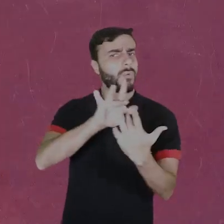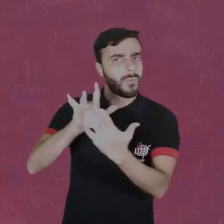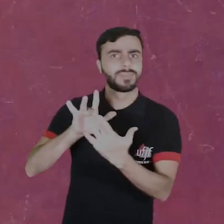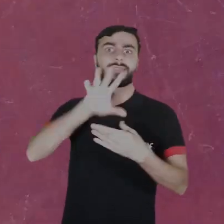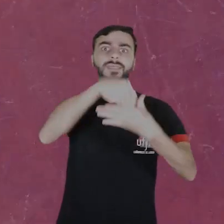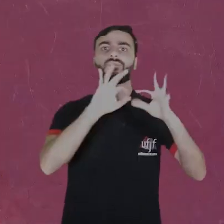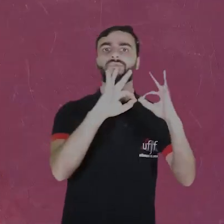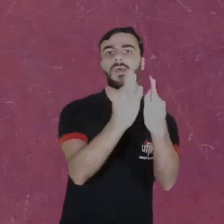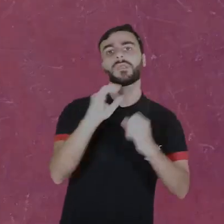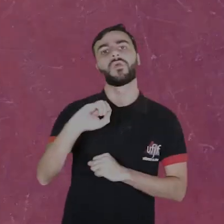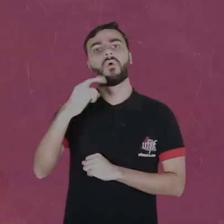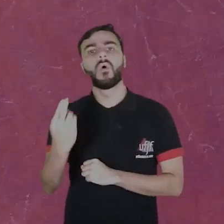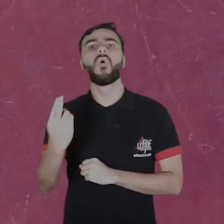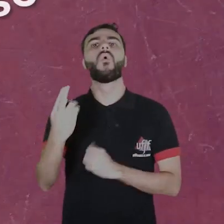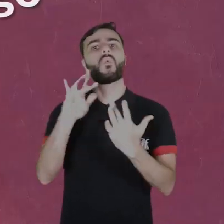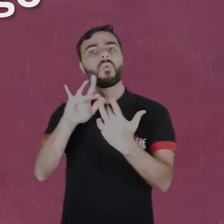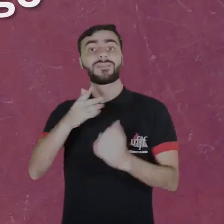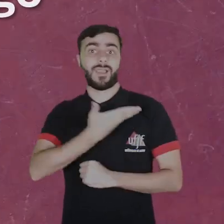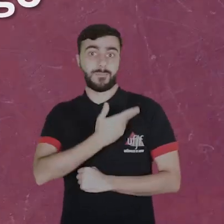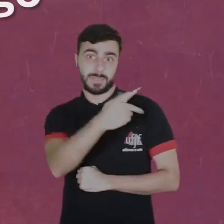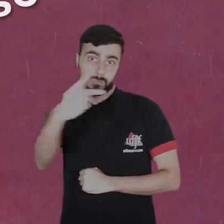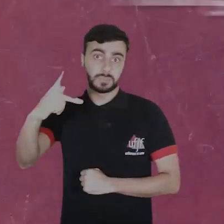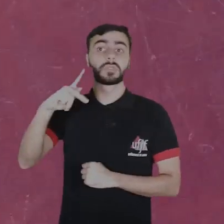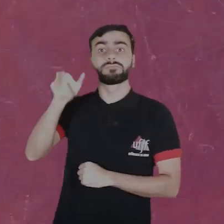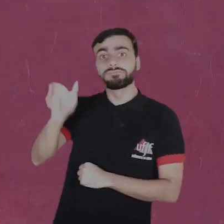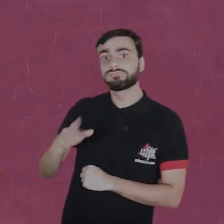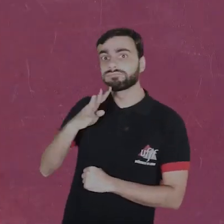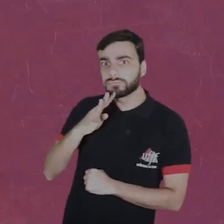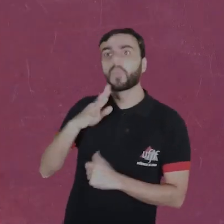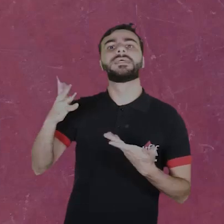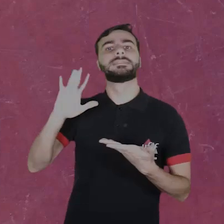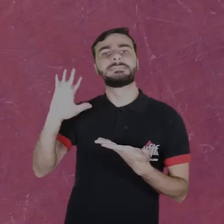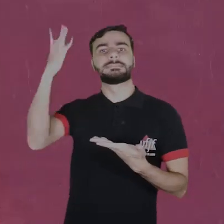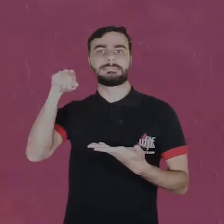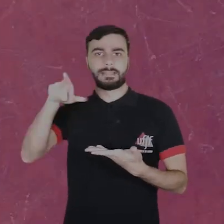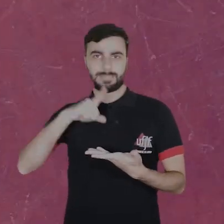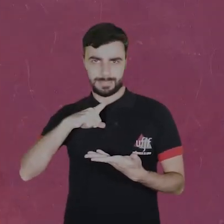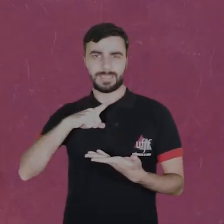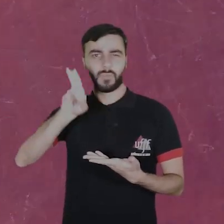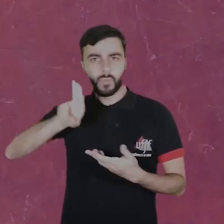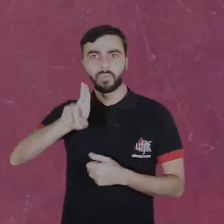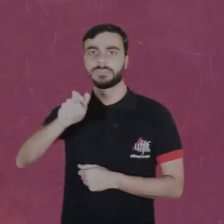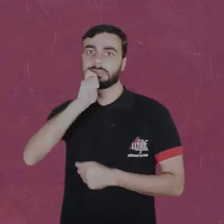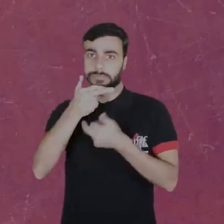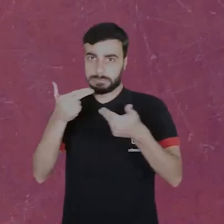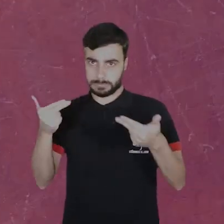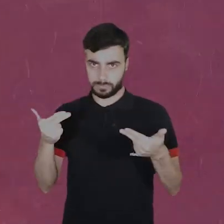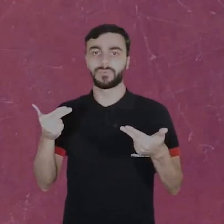um familiar ou com um amigo ou com um conhecido que teve problemas com essa situação